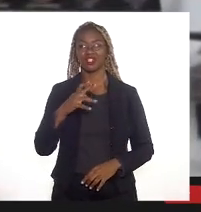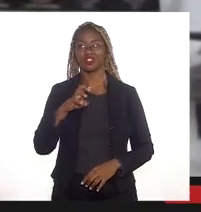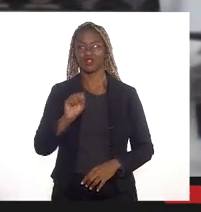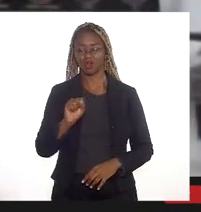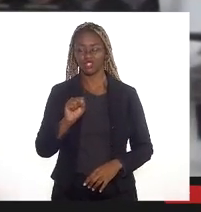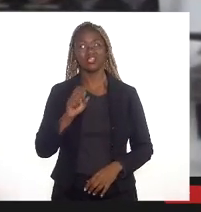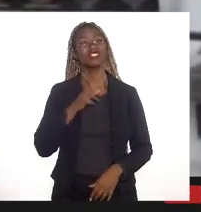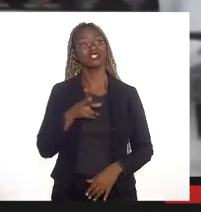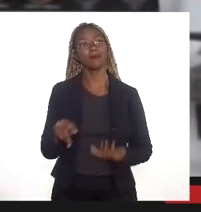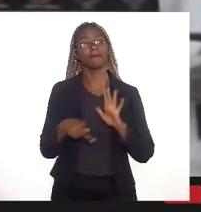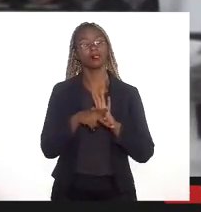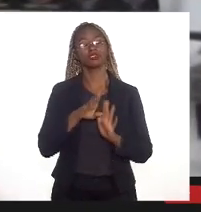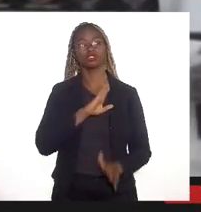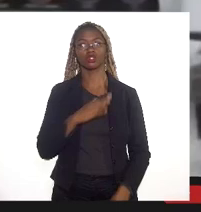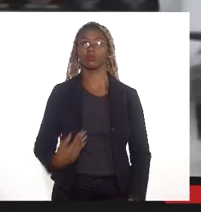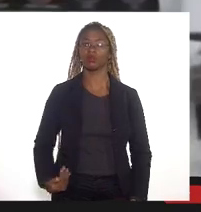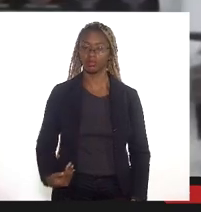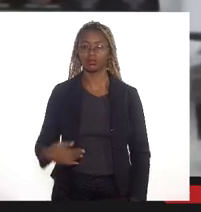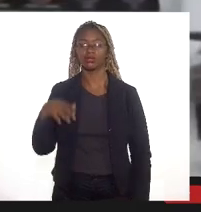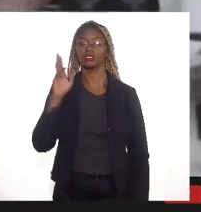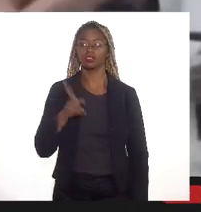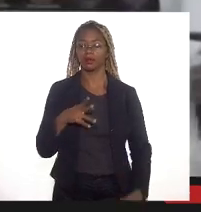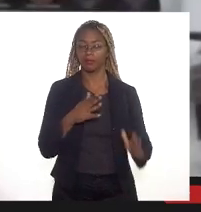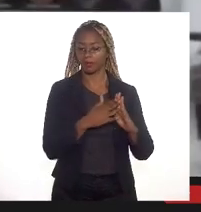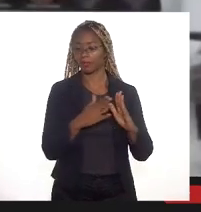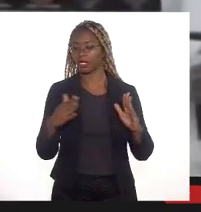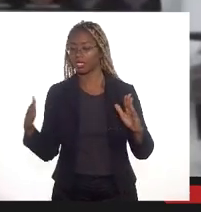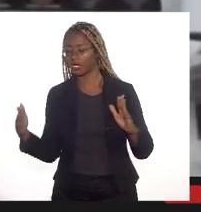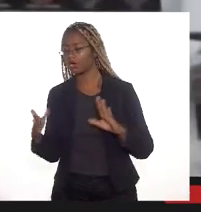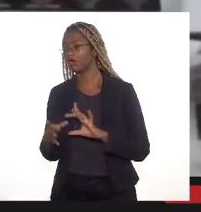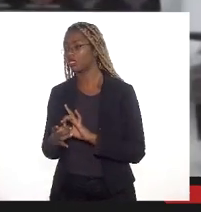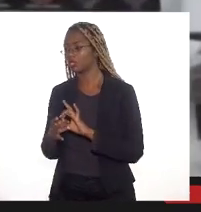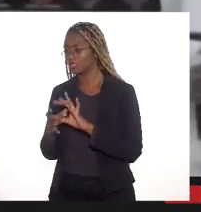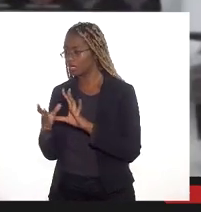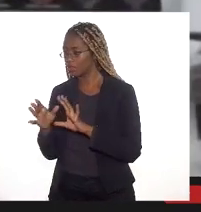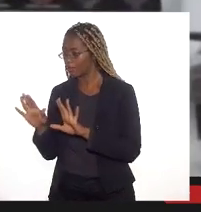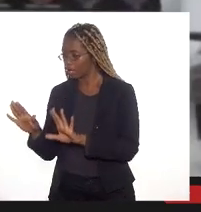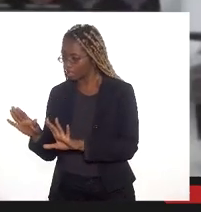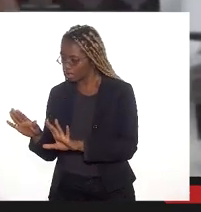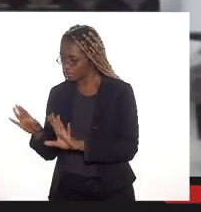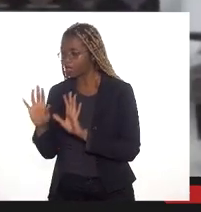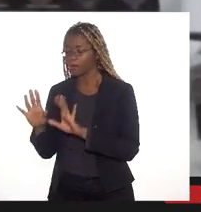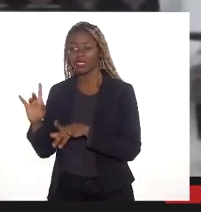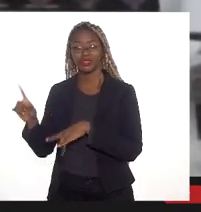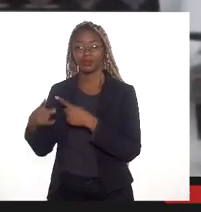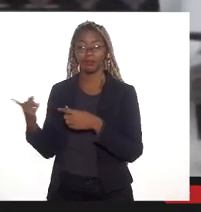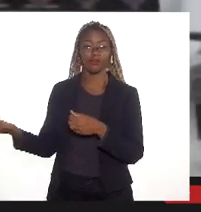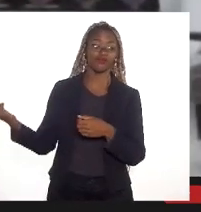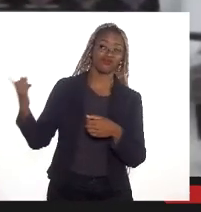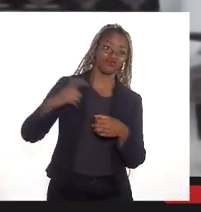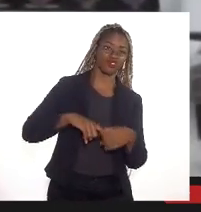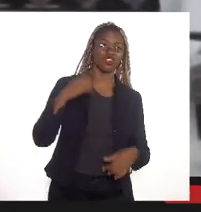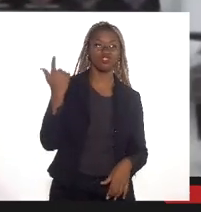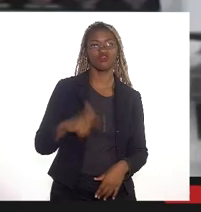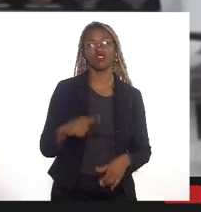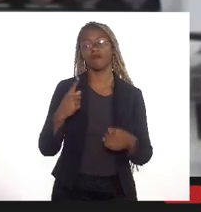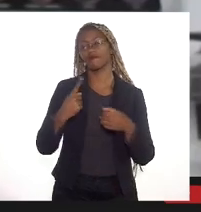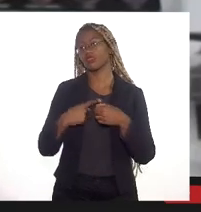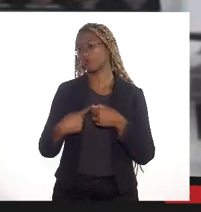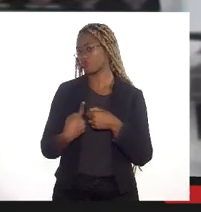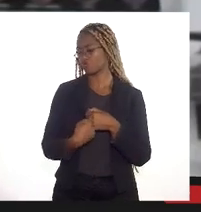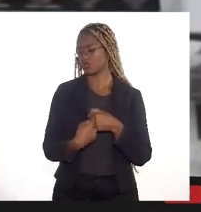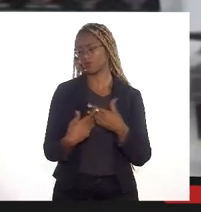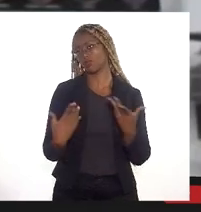deixarão de ser público eles estarão durante o período sobre uma concessão mas posteriormente voltará a ser municipal então